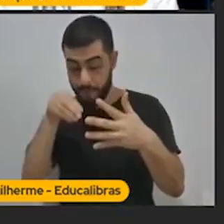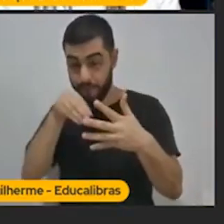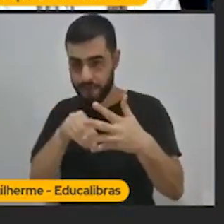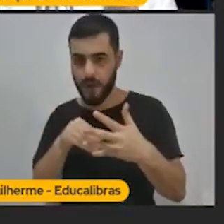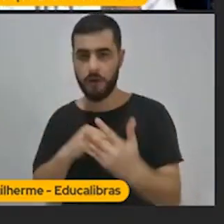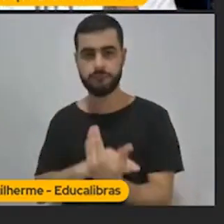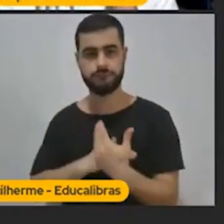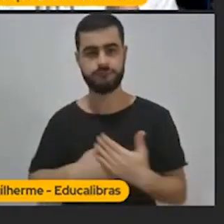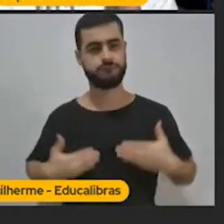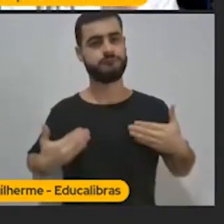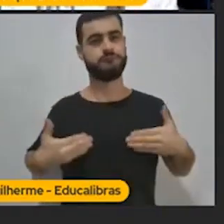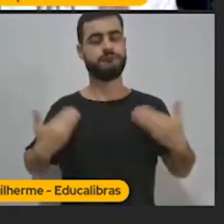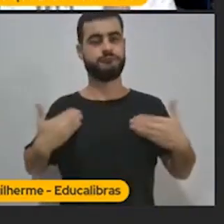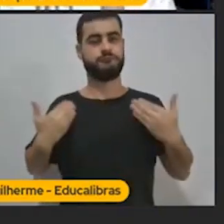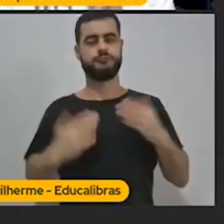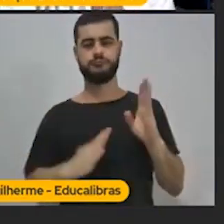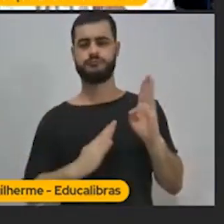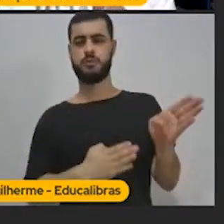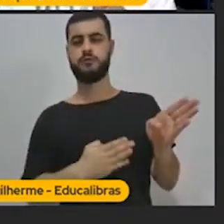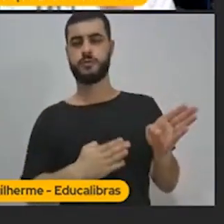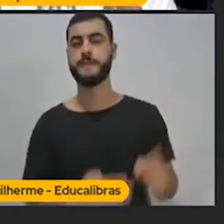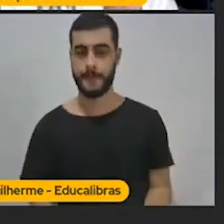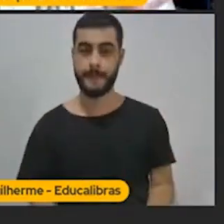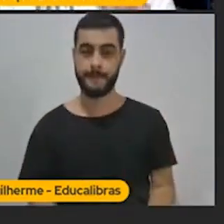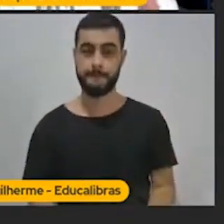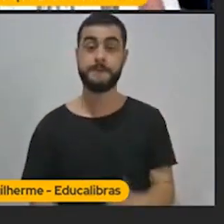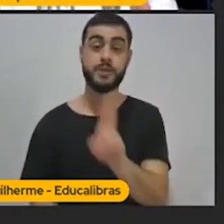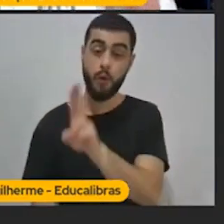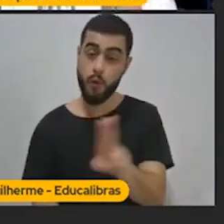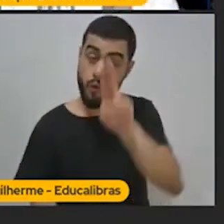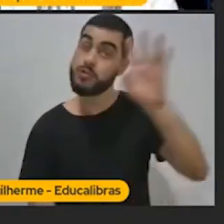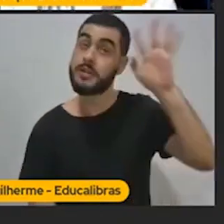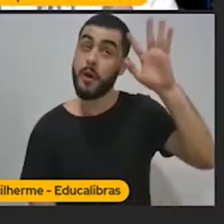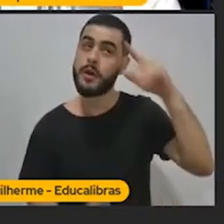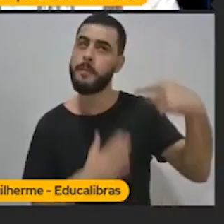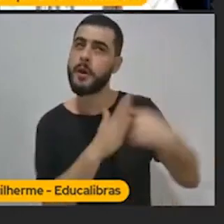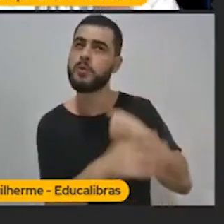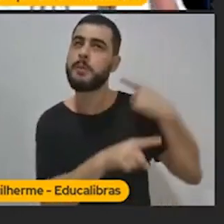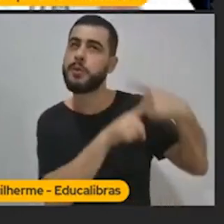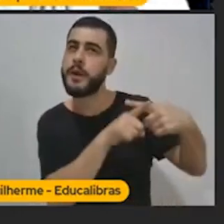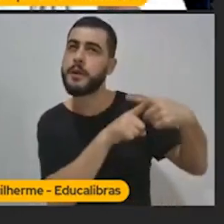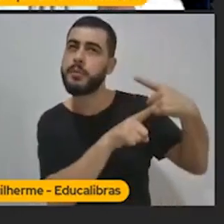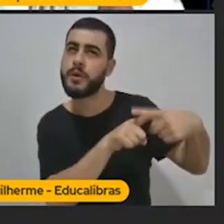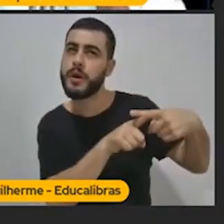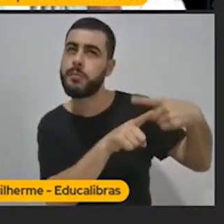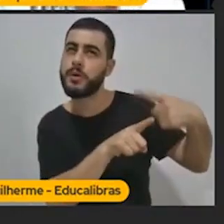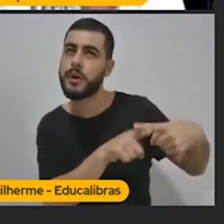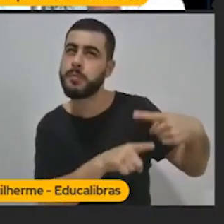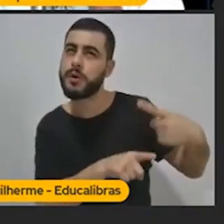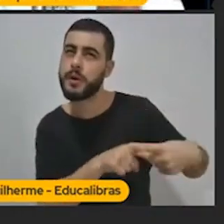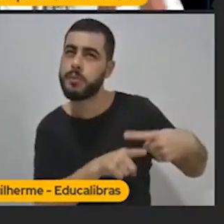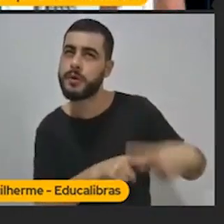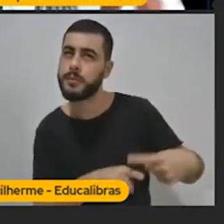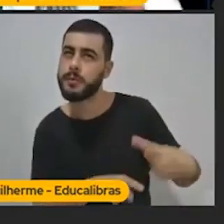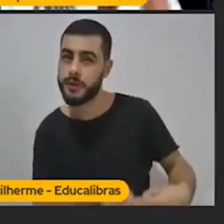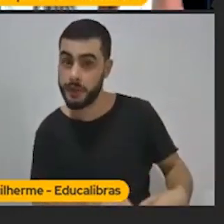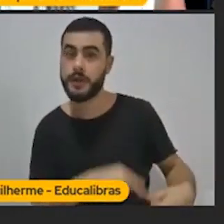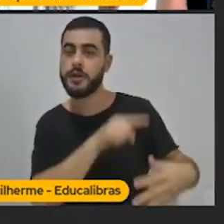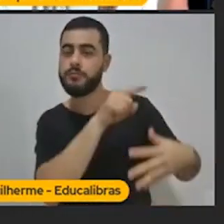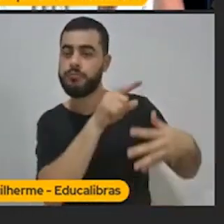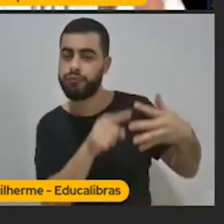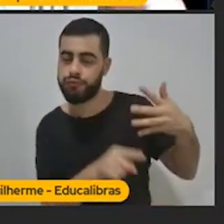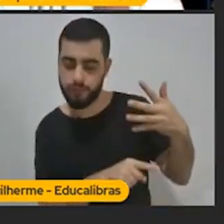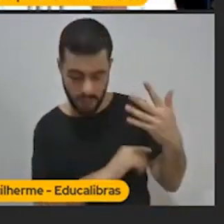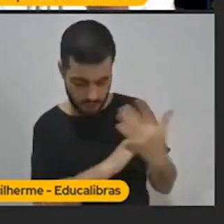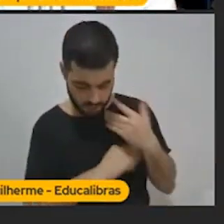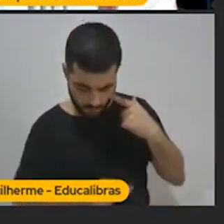Então, utilize os cinco porquês. Coloque cinco vezes. Por que isso? Por que isso? Por que isso? E você vai encontrar, pelo menos, a raiz